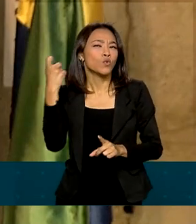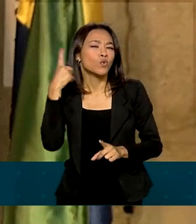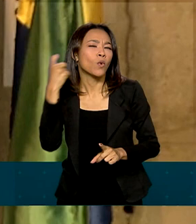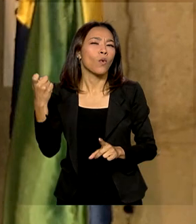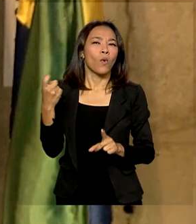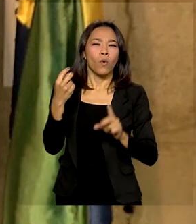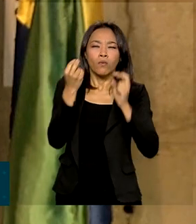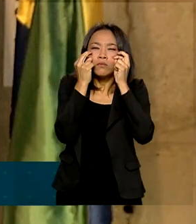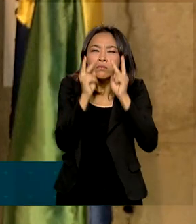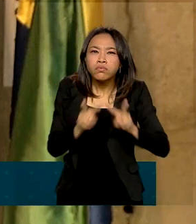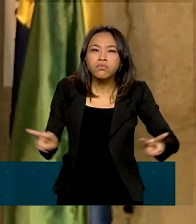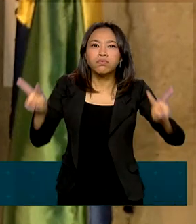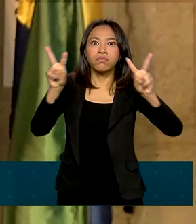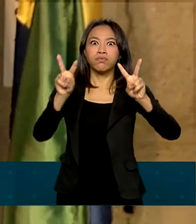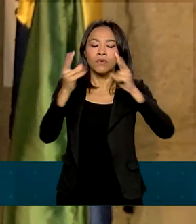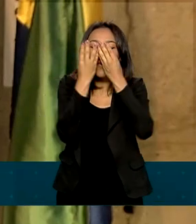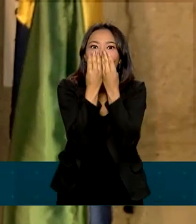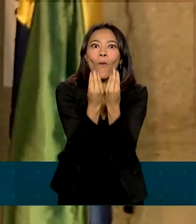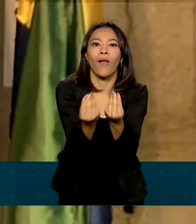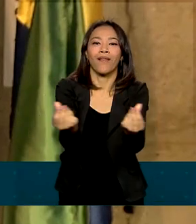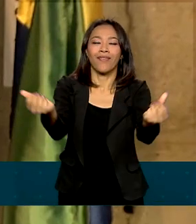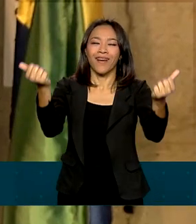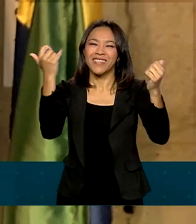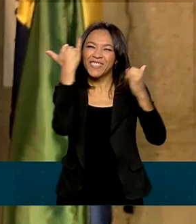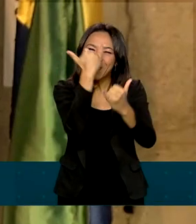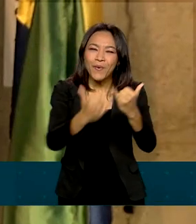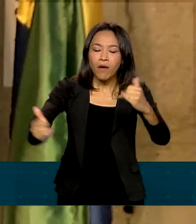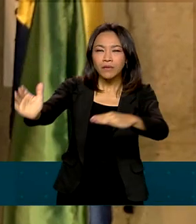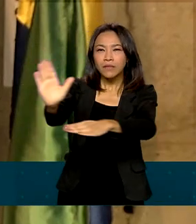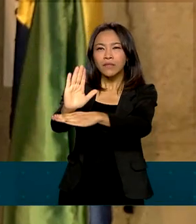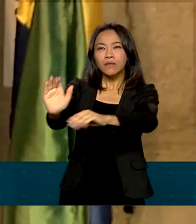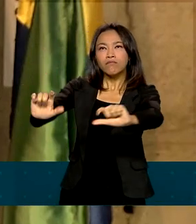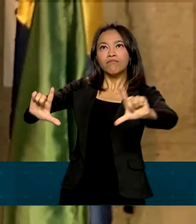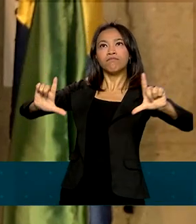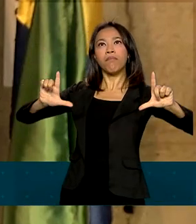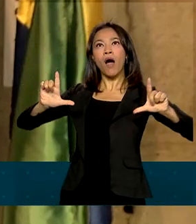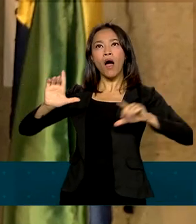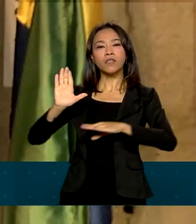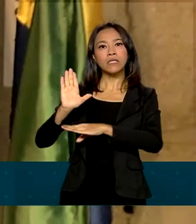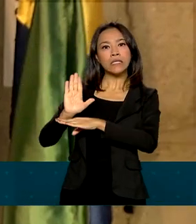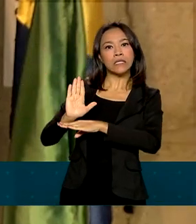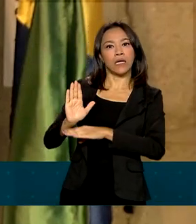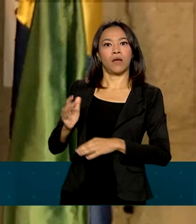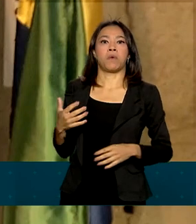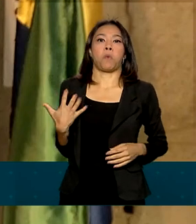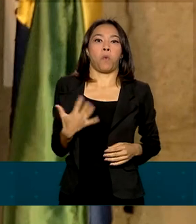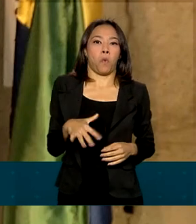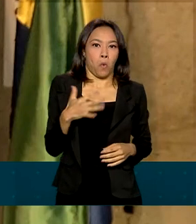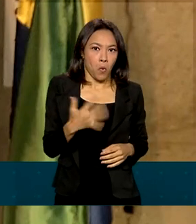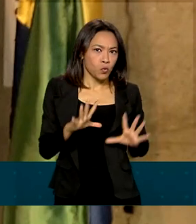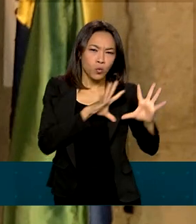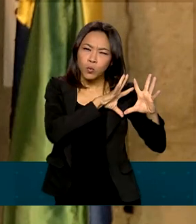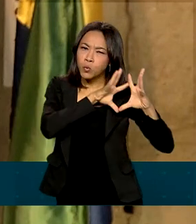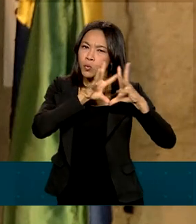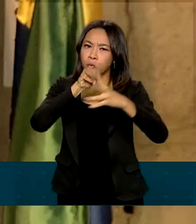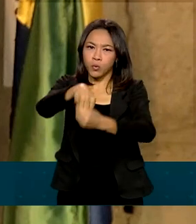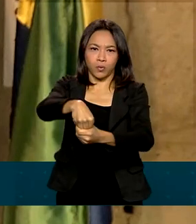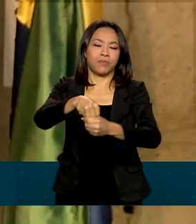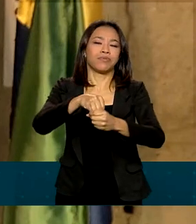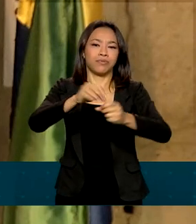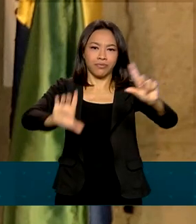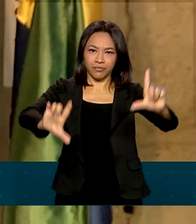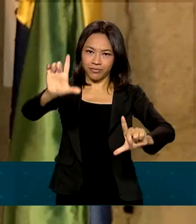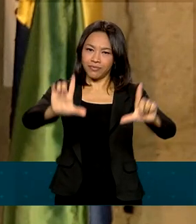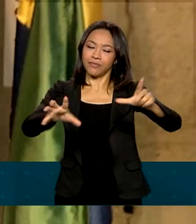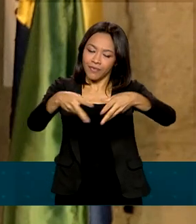com som de cinema, com a possibilidade de interagir com a internet, tudo via televisão, vai levar